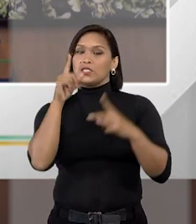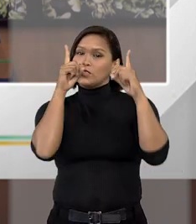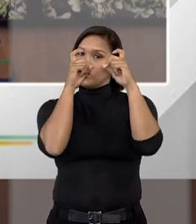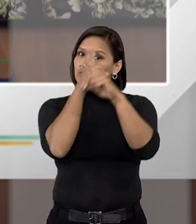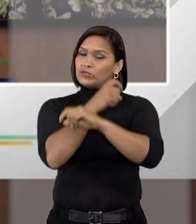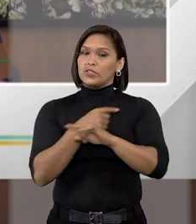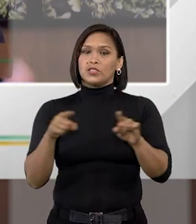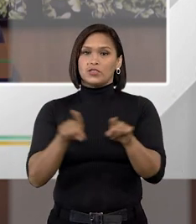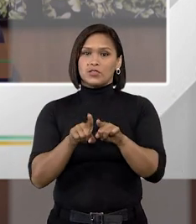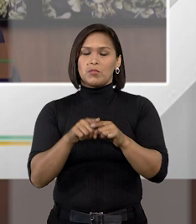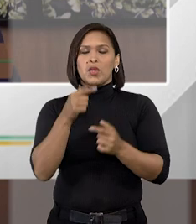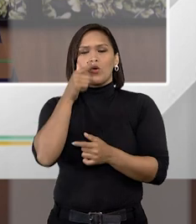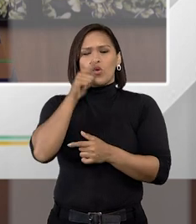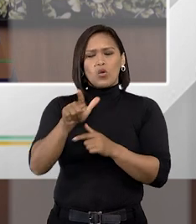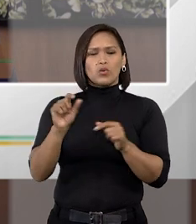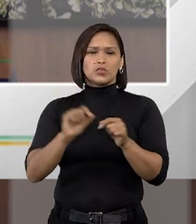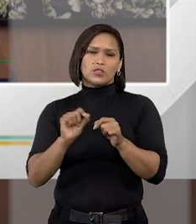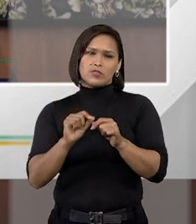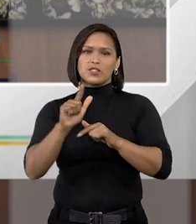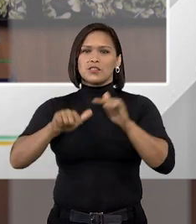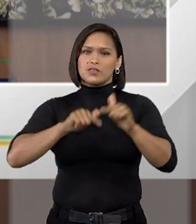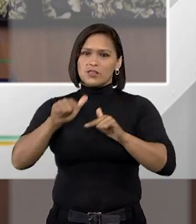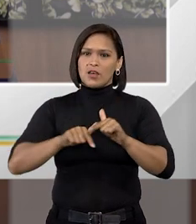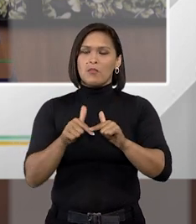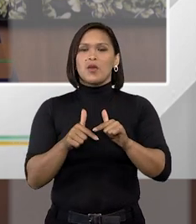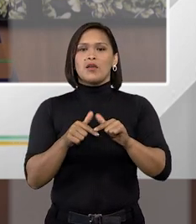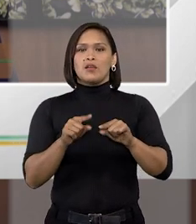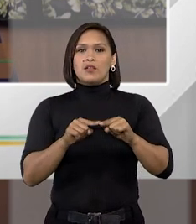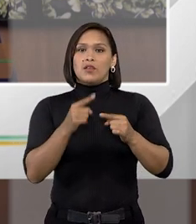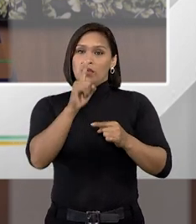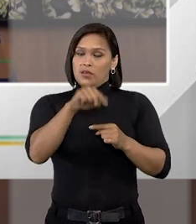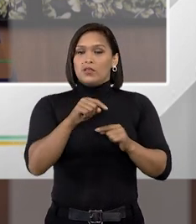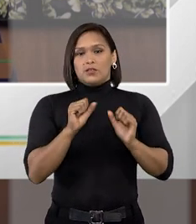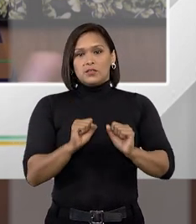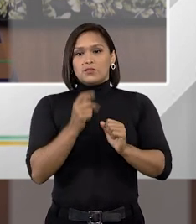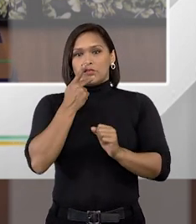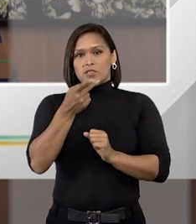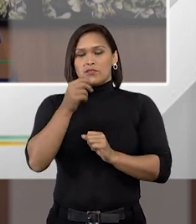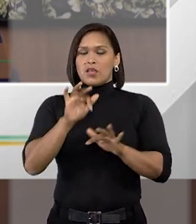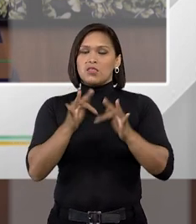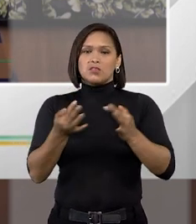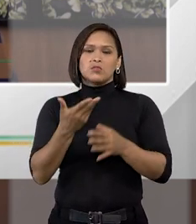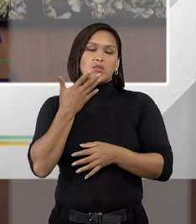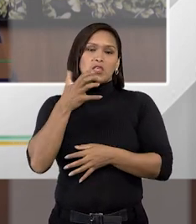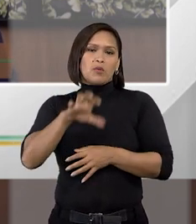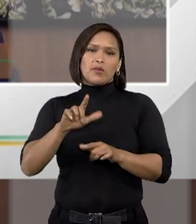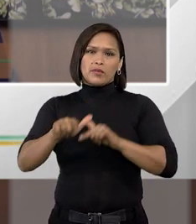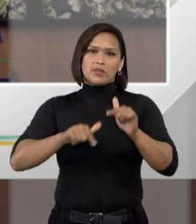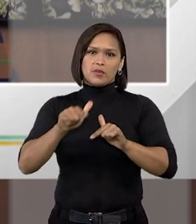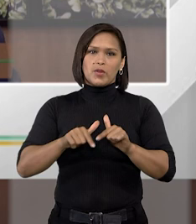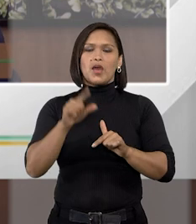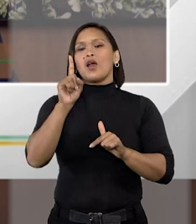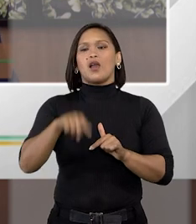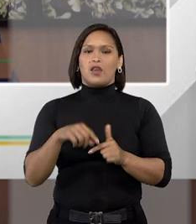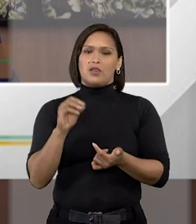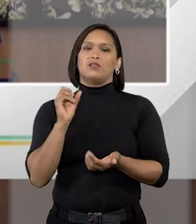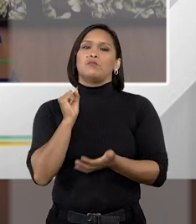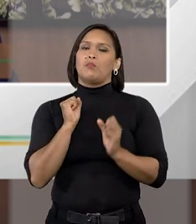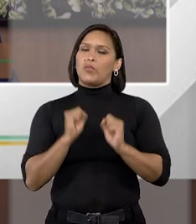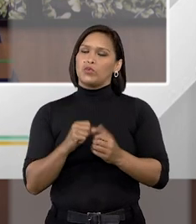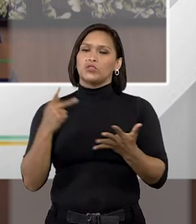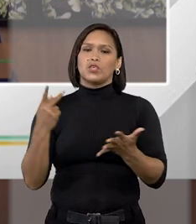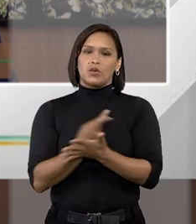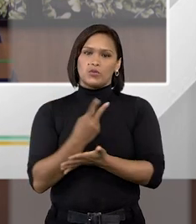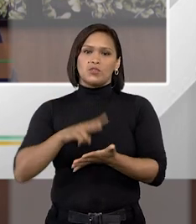eu não consigo exercer essa atividade laboral né? Se você falar simplesmente não quero trabalhar você pode incorrer